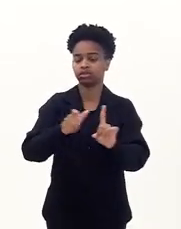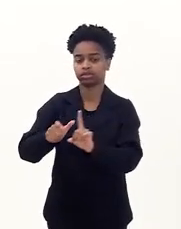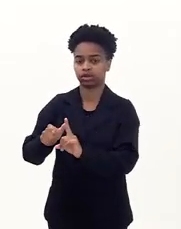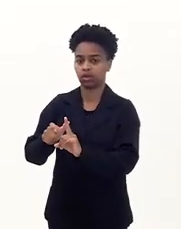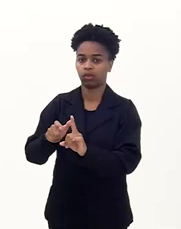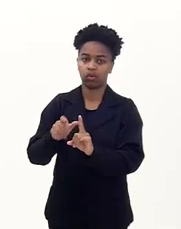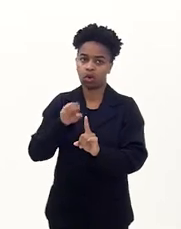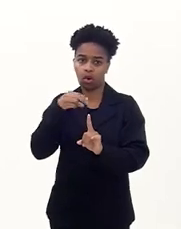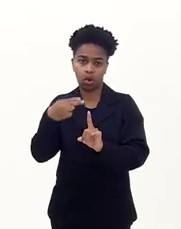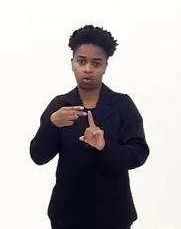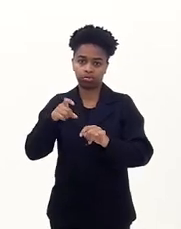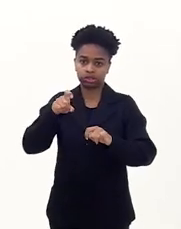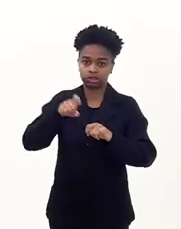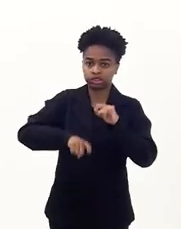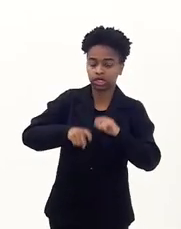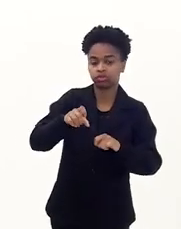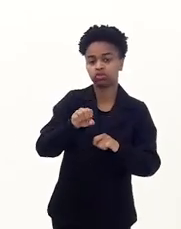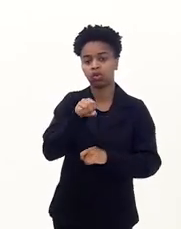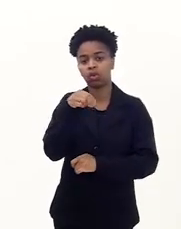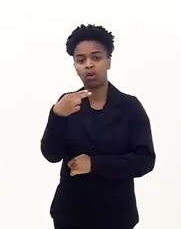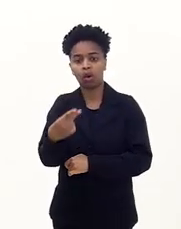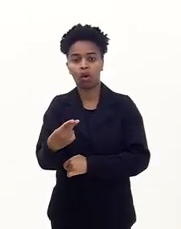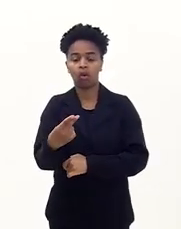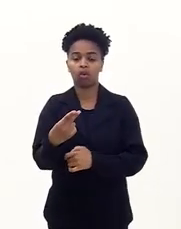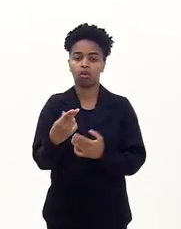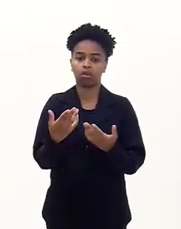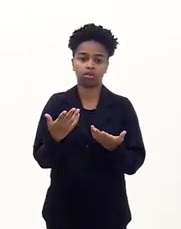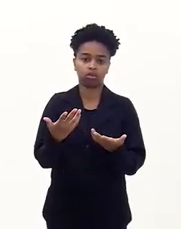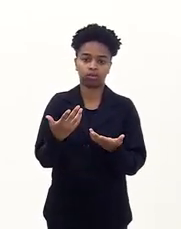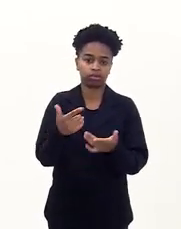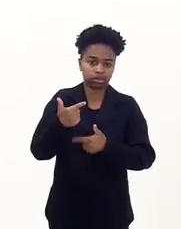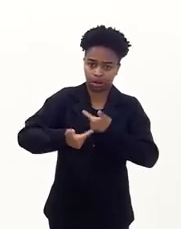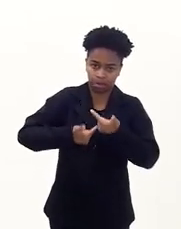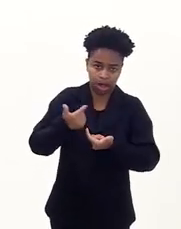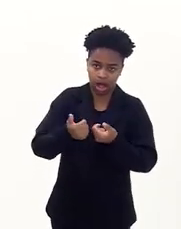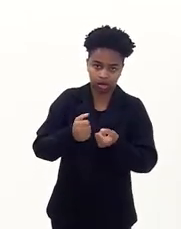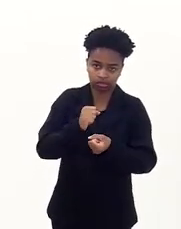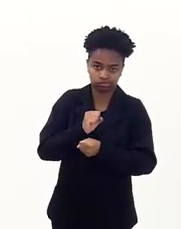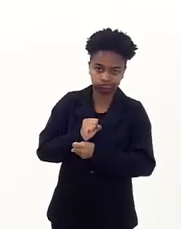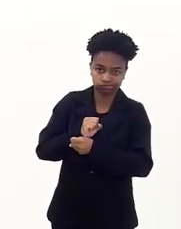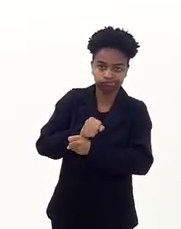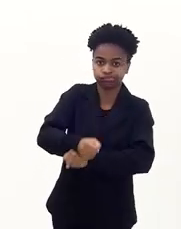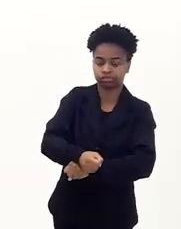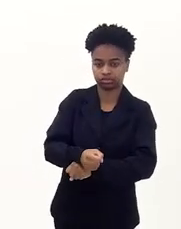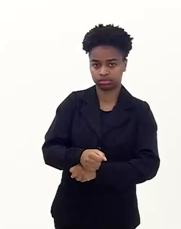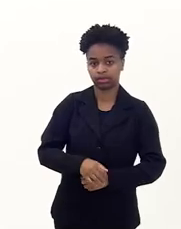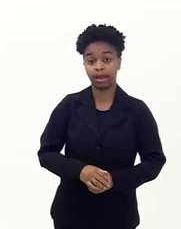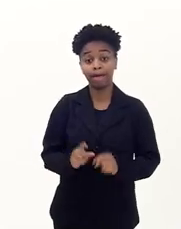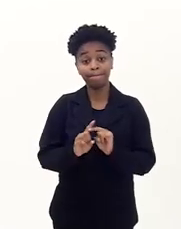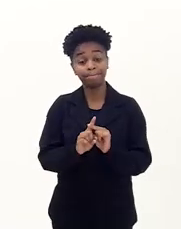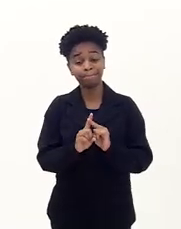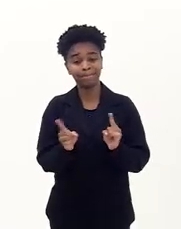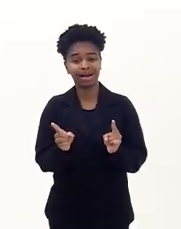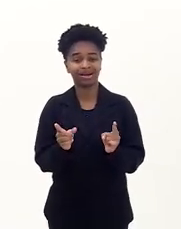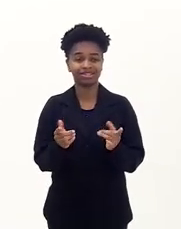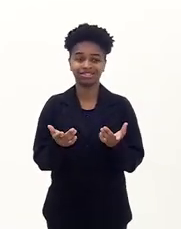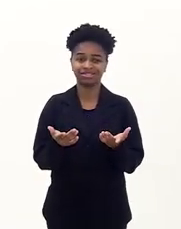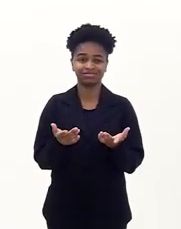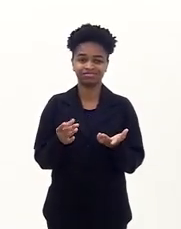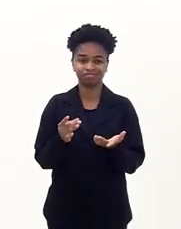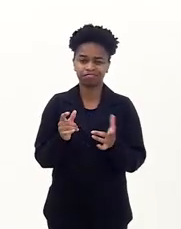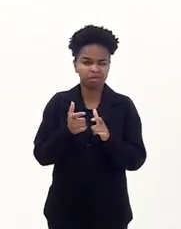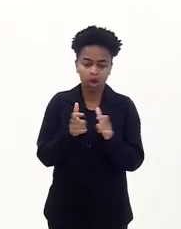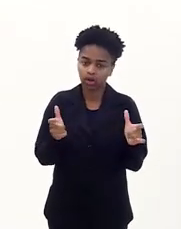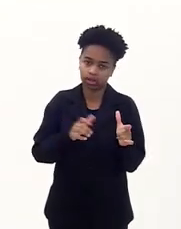sexual ou questão de exploração de trabalho escravo, mas não é